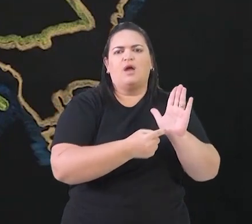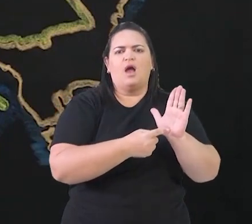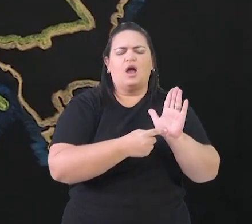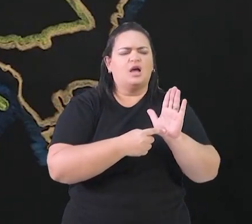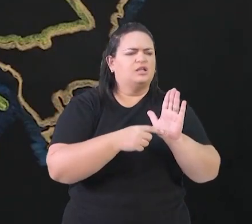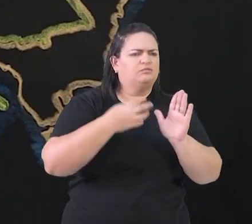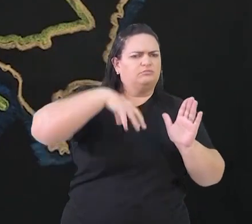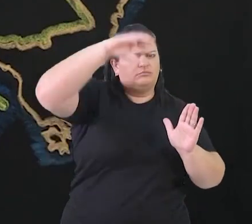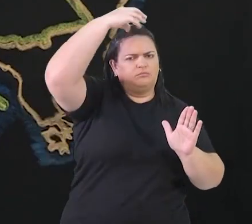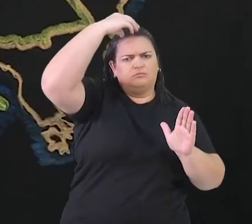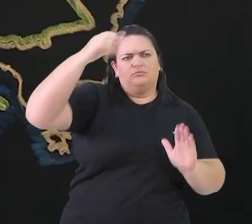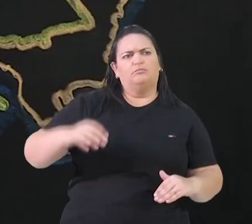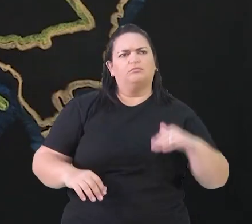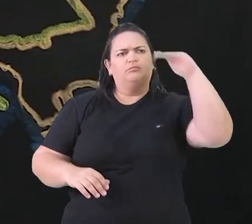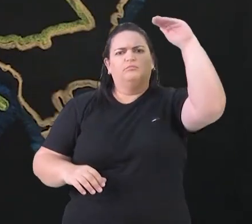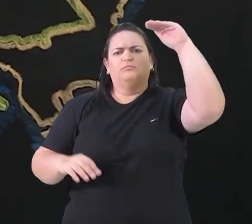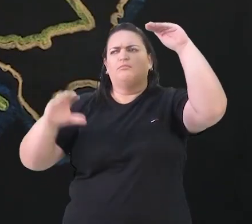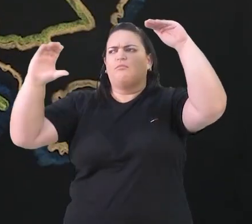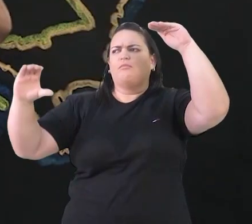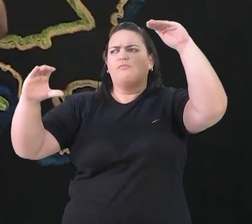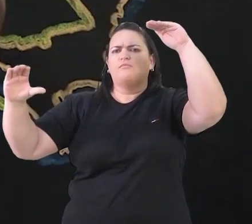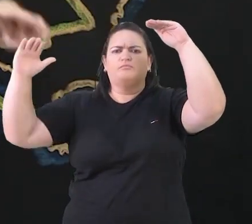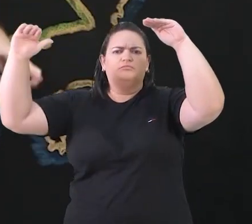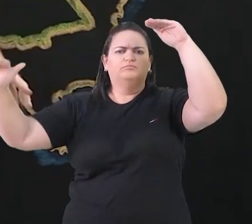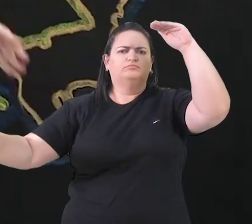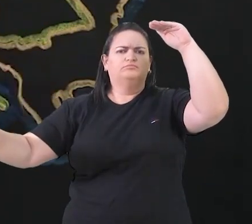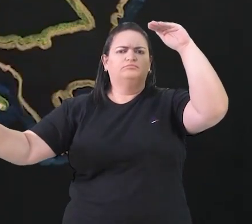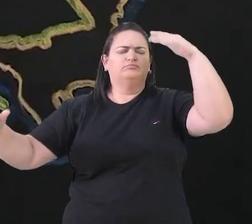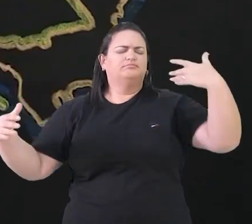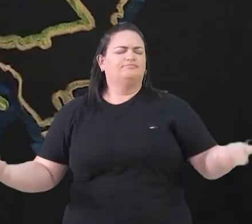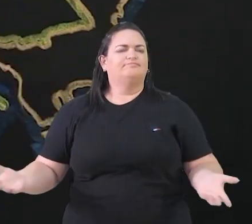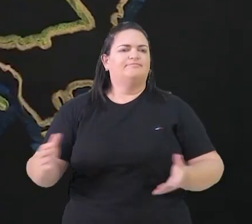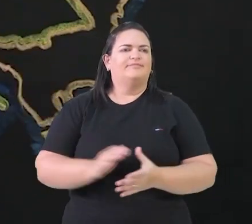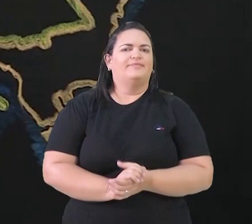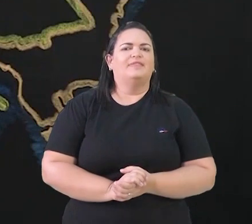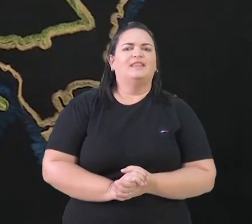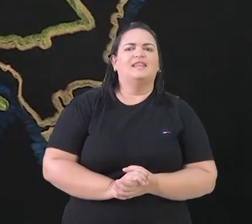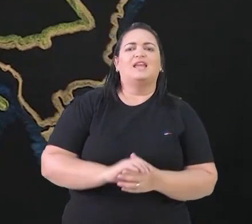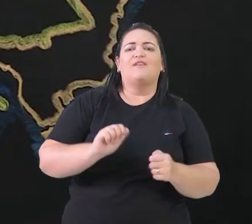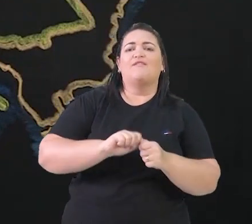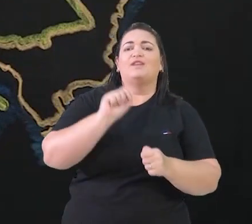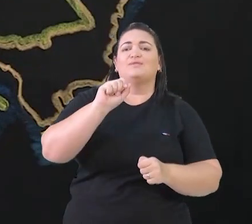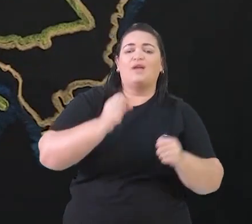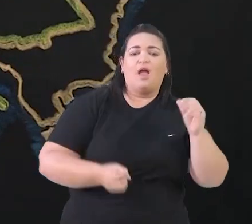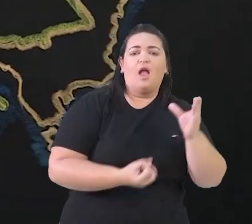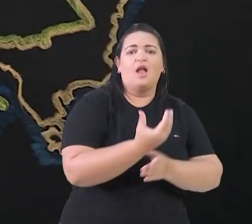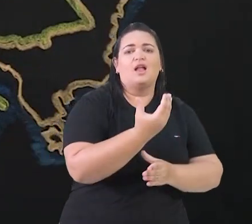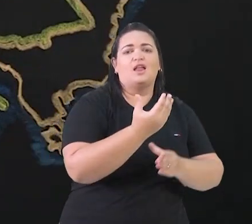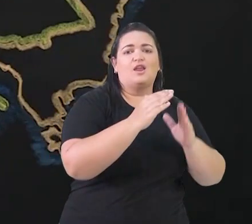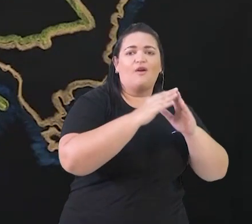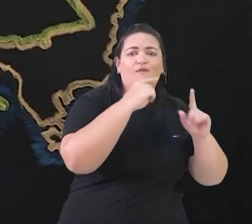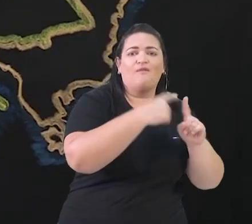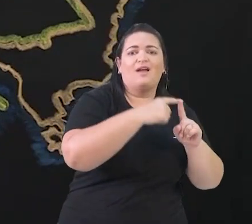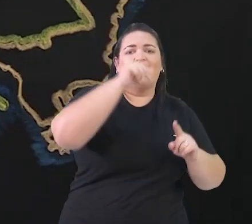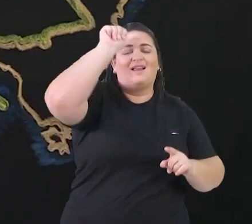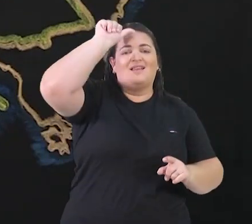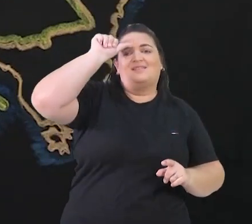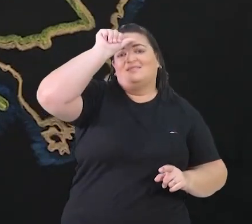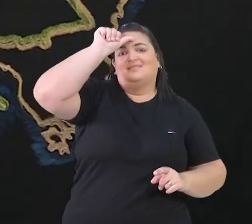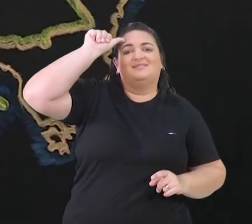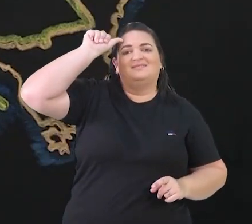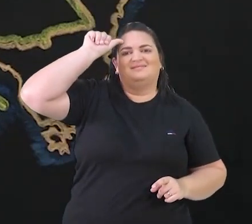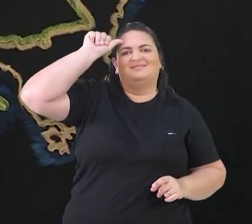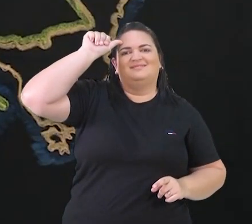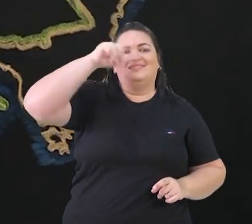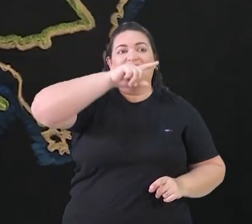do catolicismo e depois consolidou a criação de uma nova igreja, a Igreja Anglicana, onde o líder